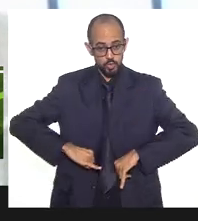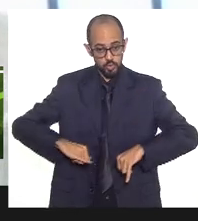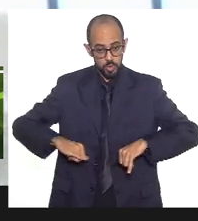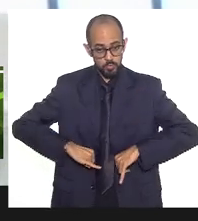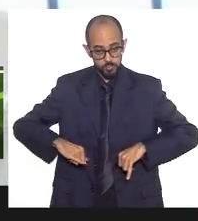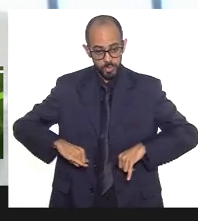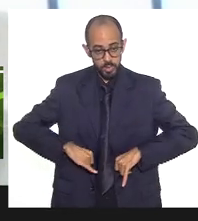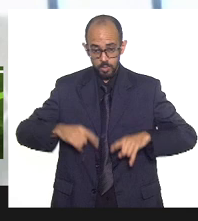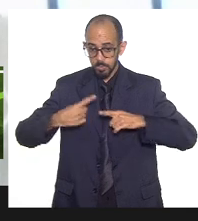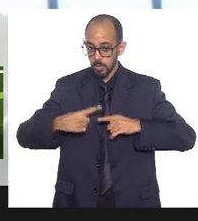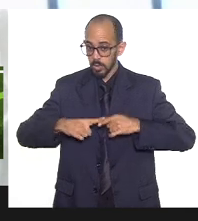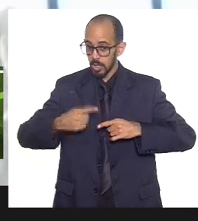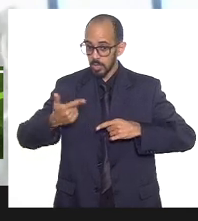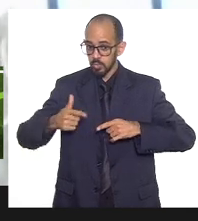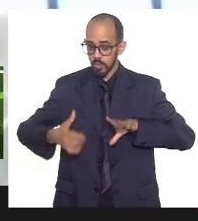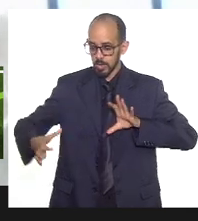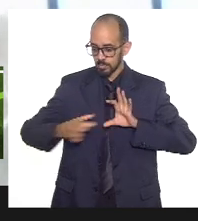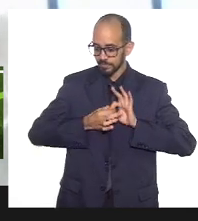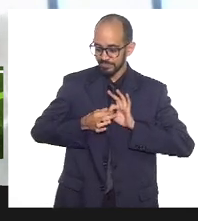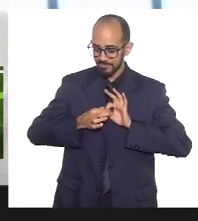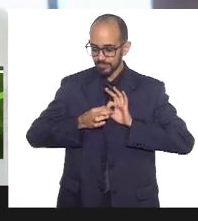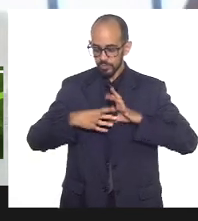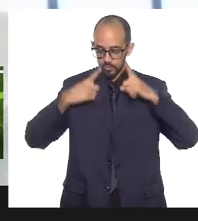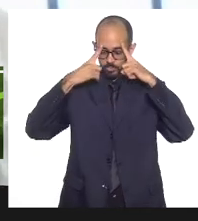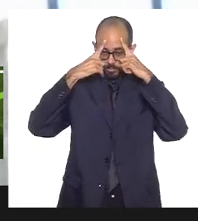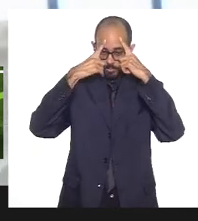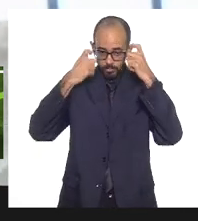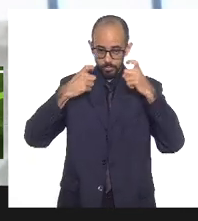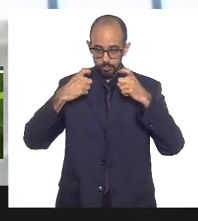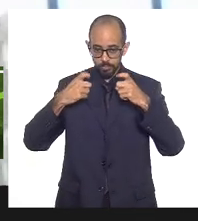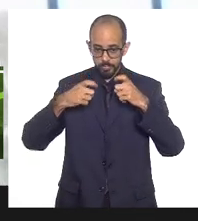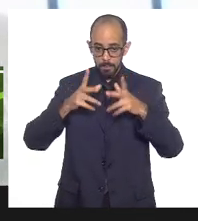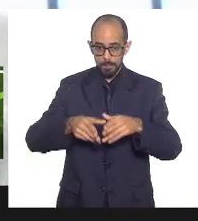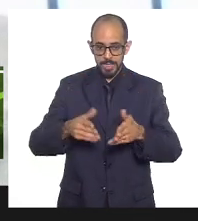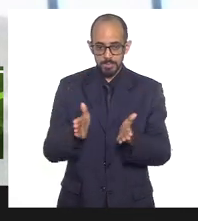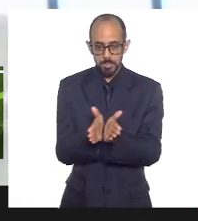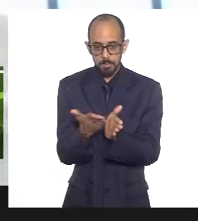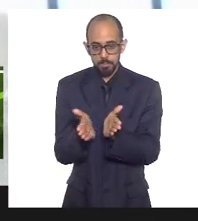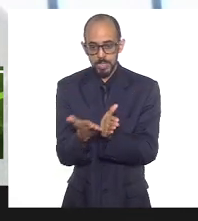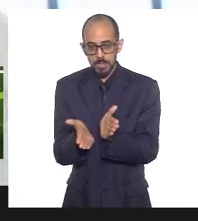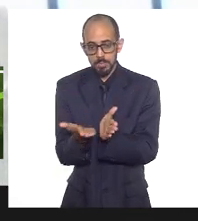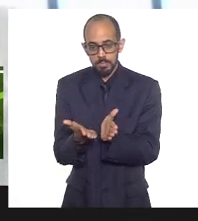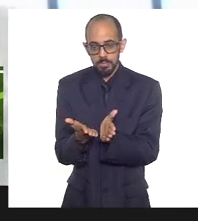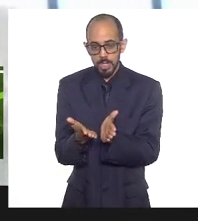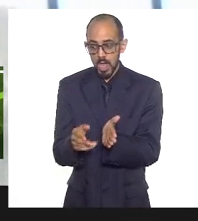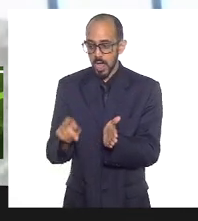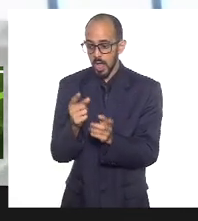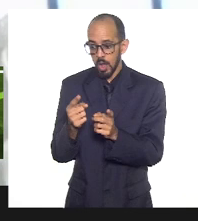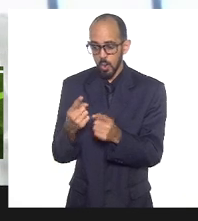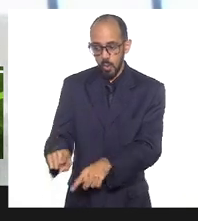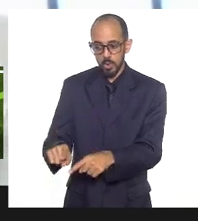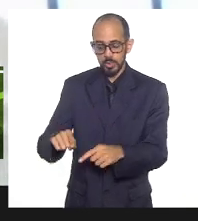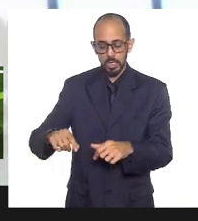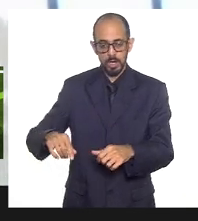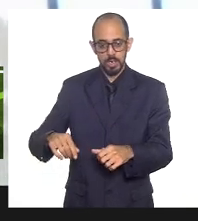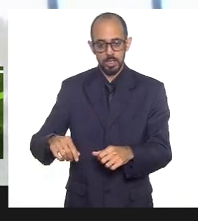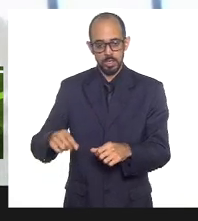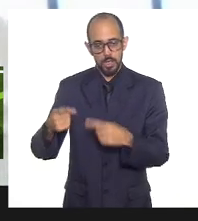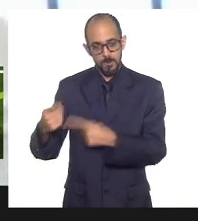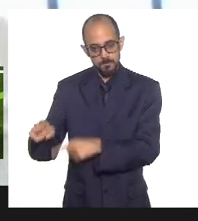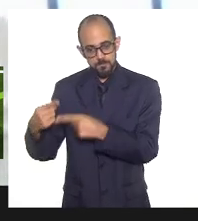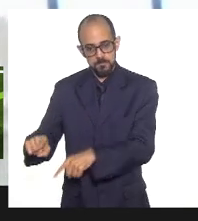comungam da mesma hoste da violência, da mesma bíblia da violência, do mesmo obi da violência,